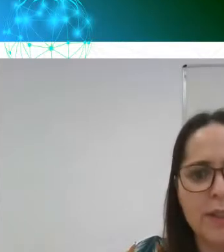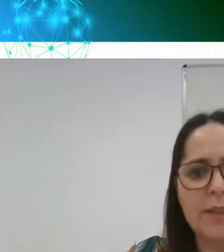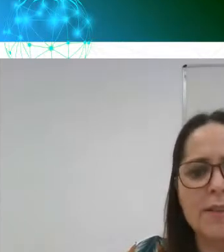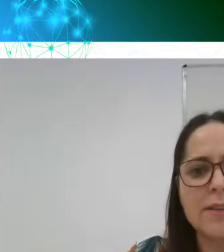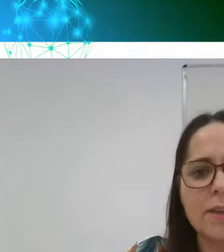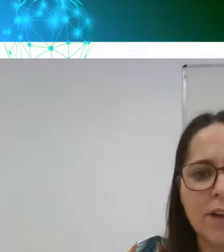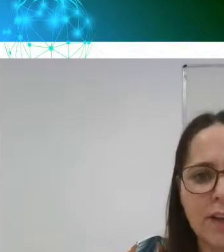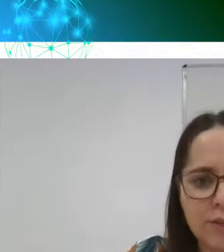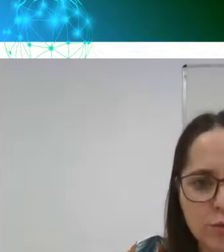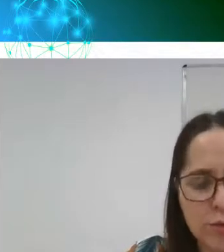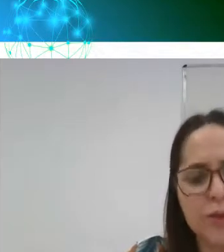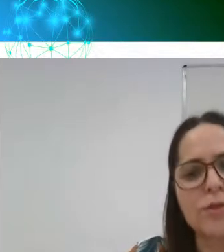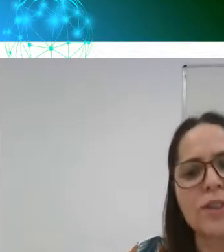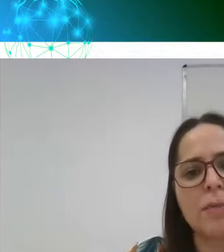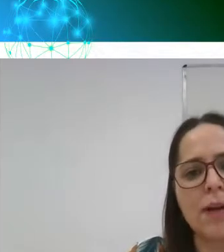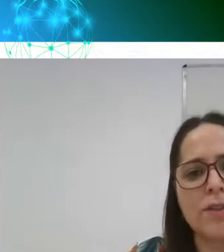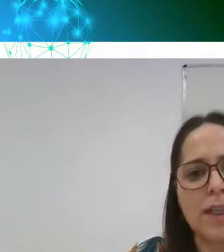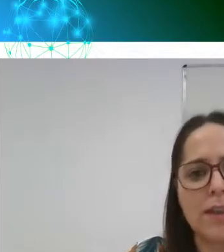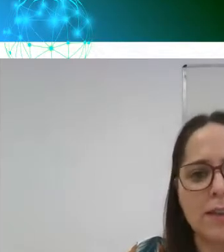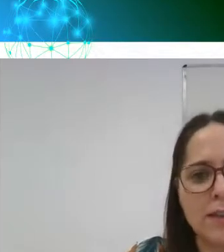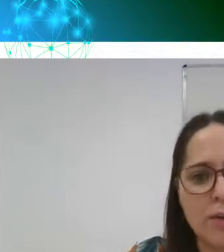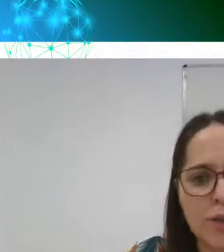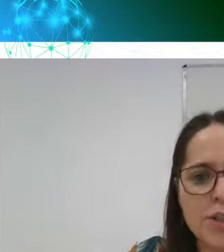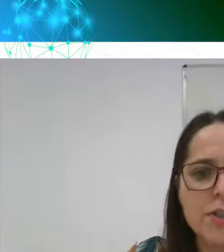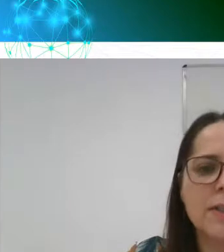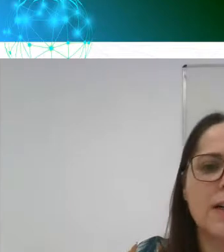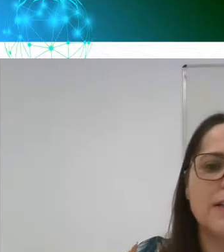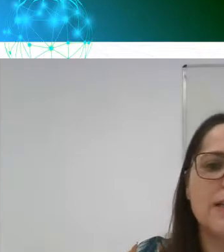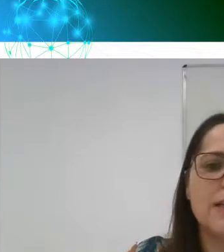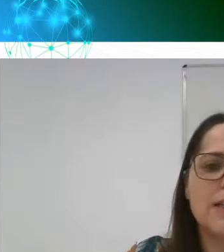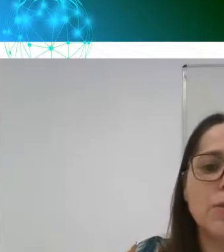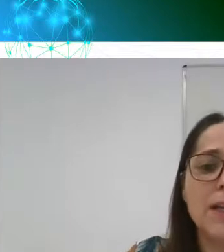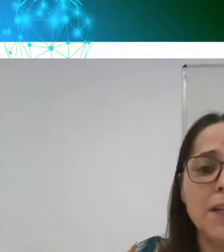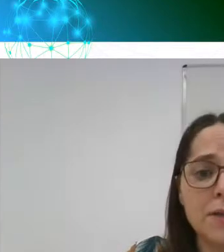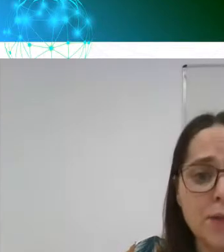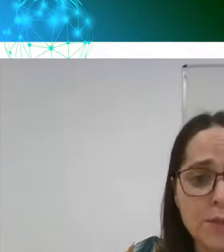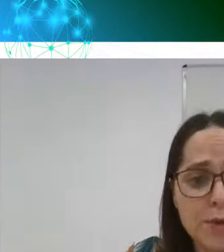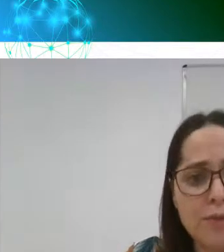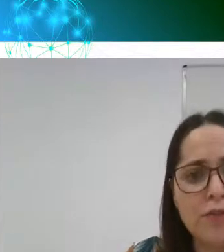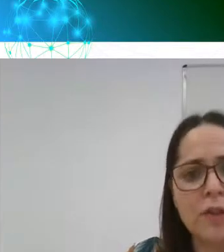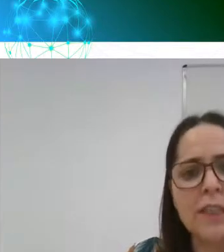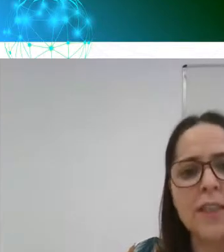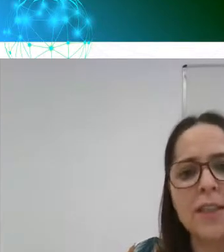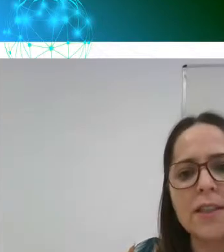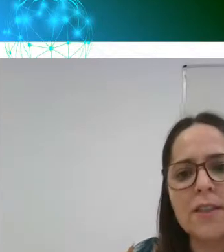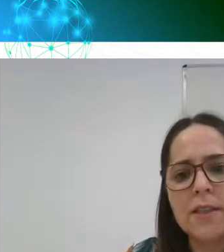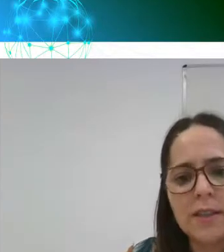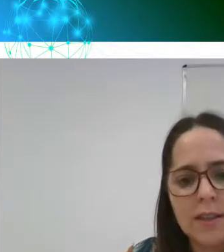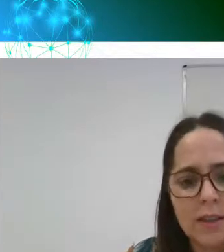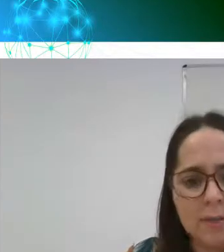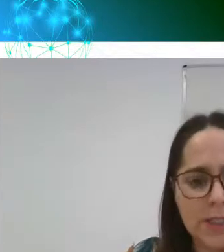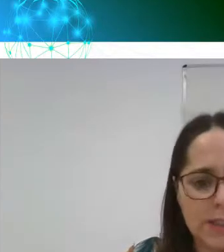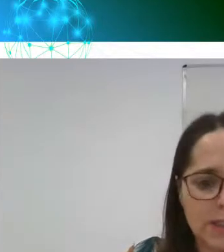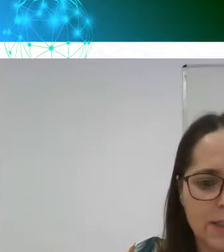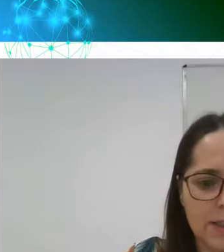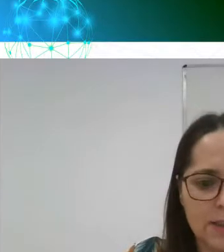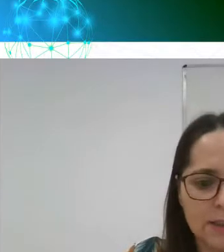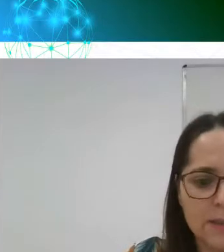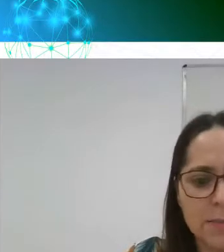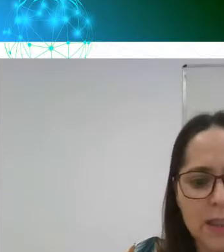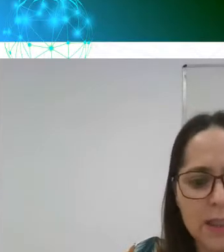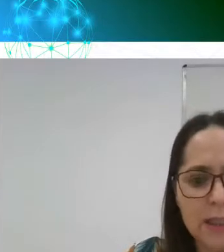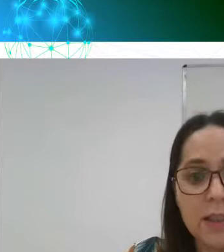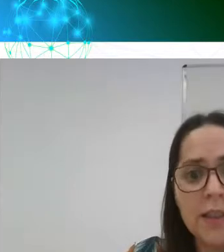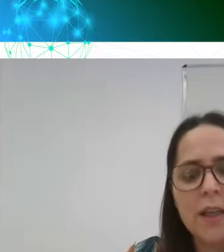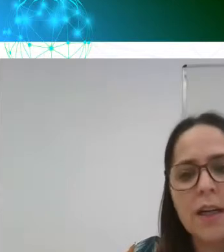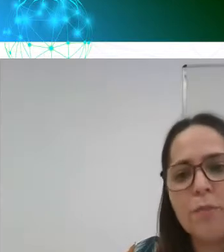participando aí das avaliações dos trabalhos na tarde de hoje. Então, além de mim, a professora Dani, a presidente da